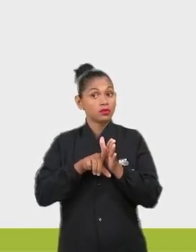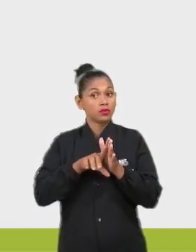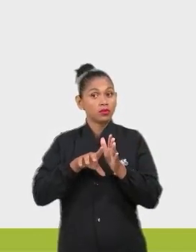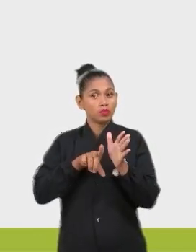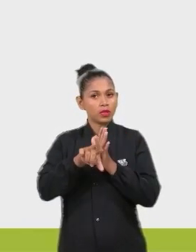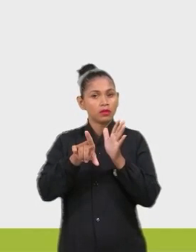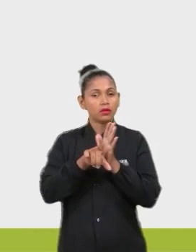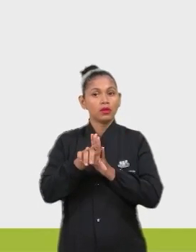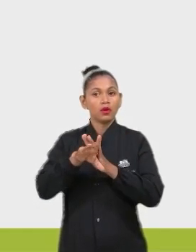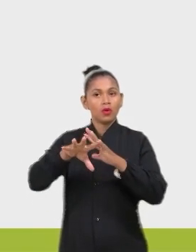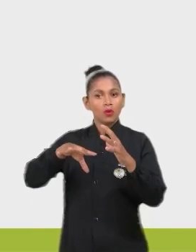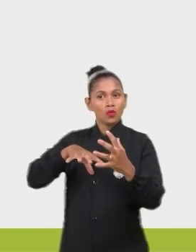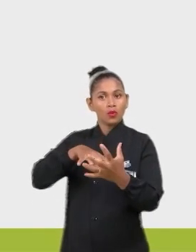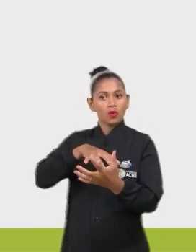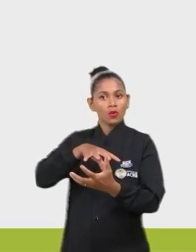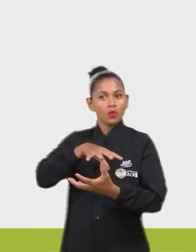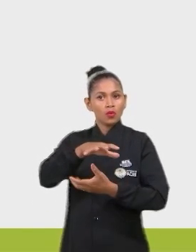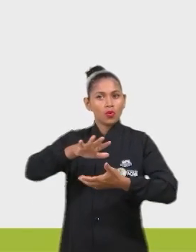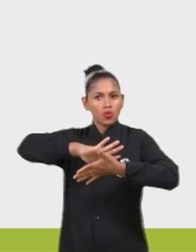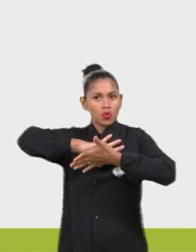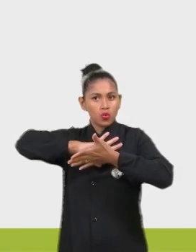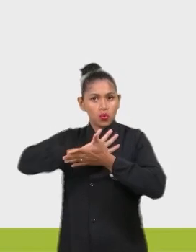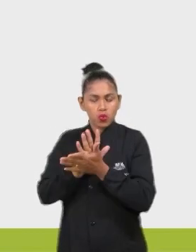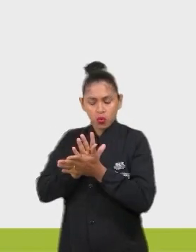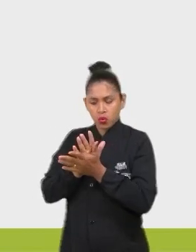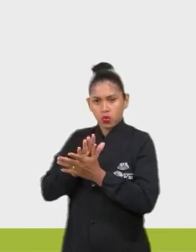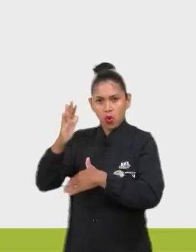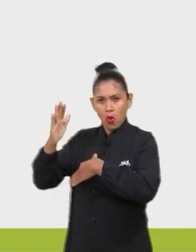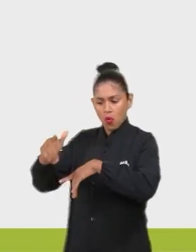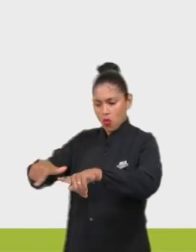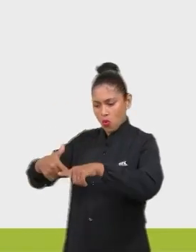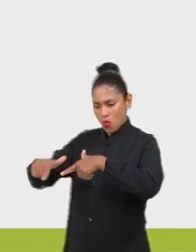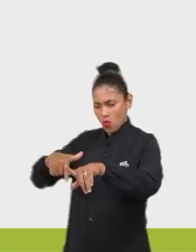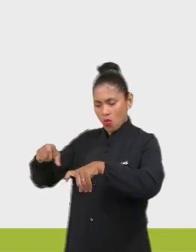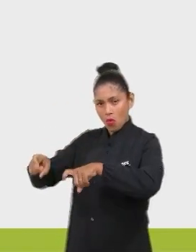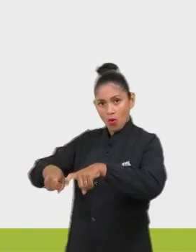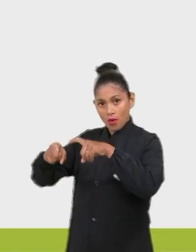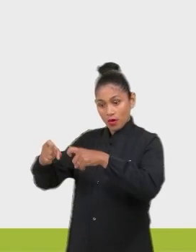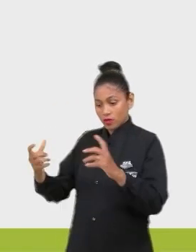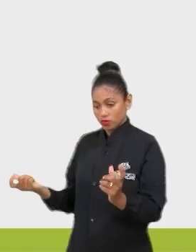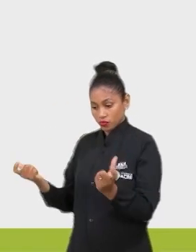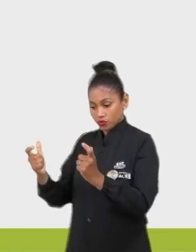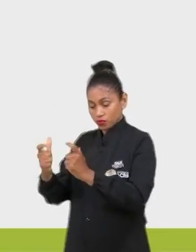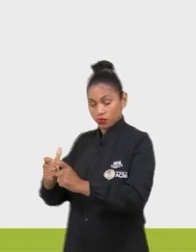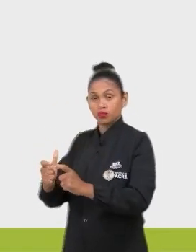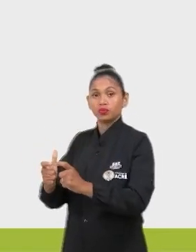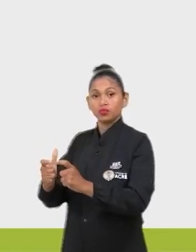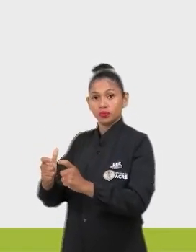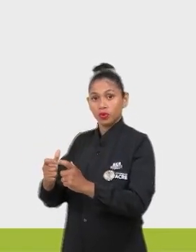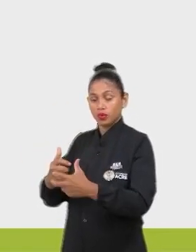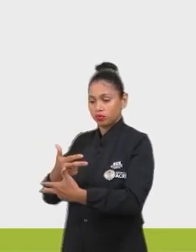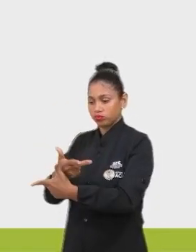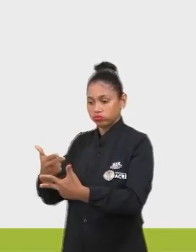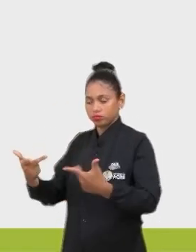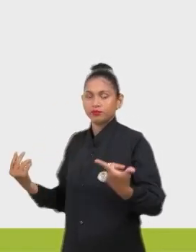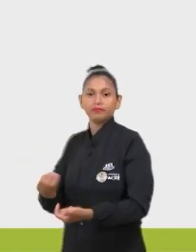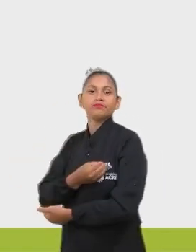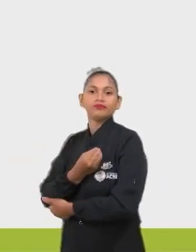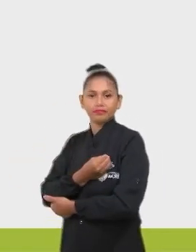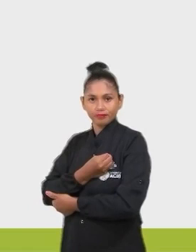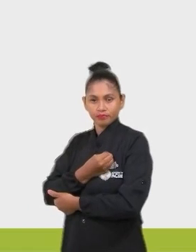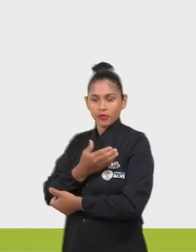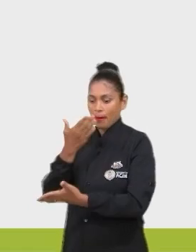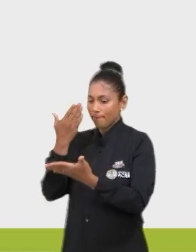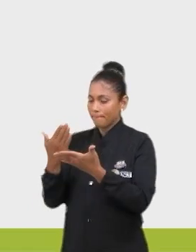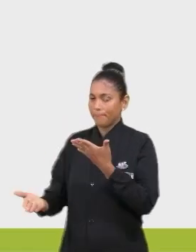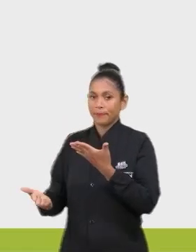degradados por intensa atividade agrícola apresentam, geralmente, diminuição da sua diversidade e perda da sua estabilidade.